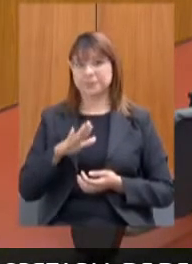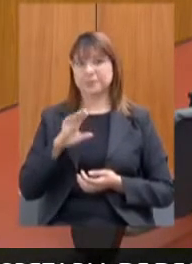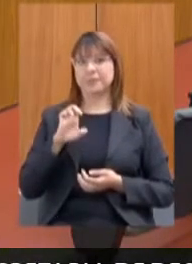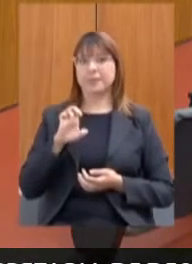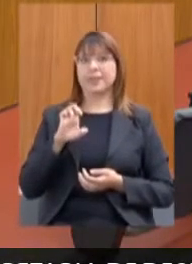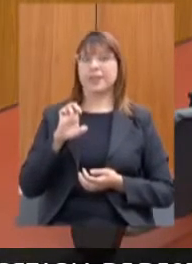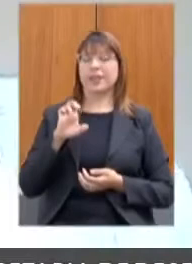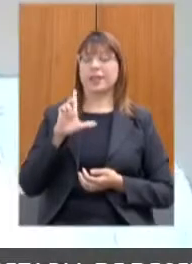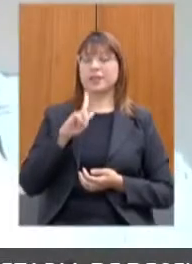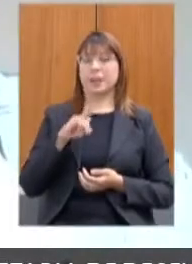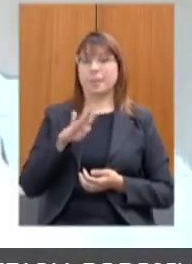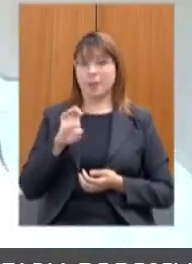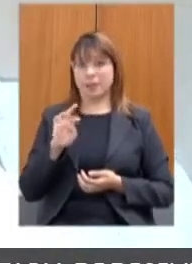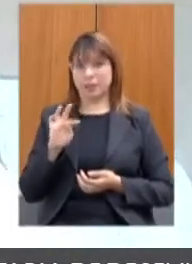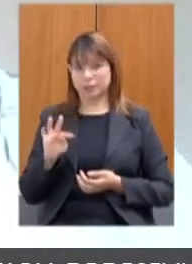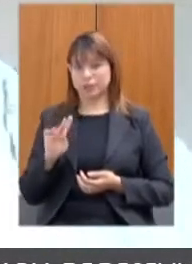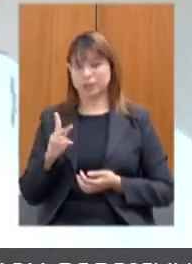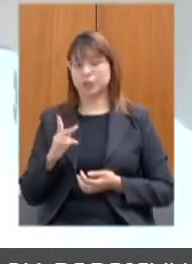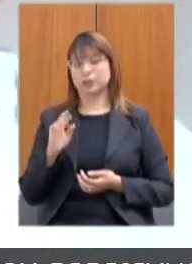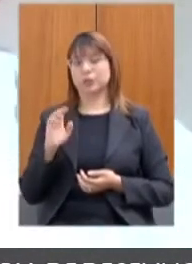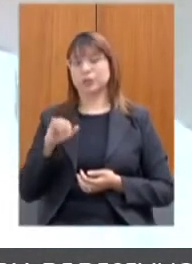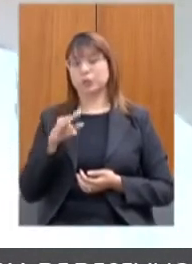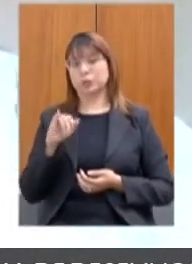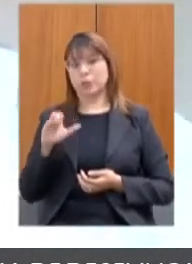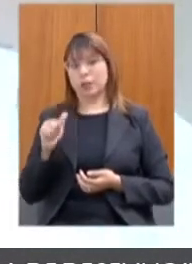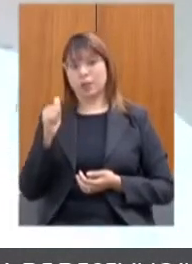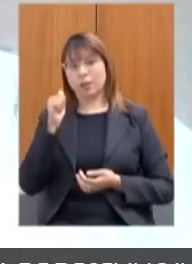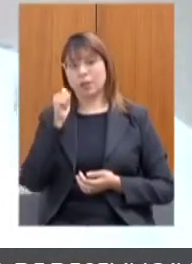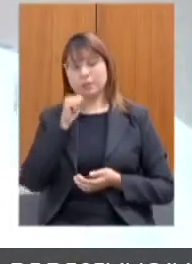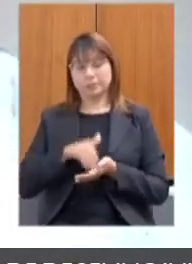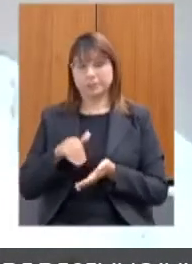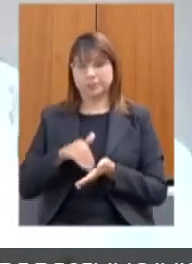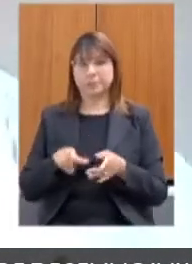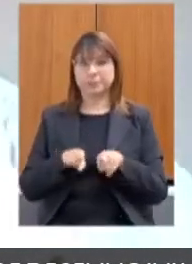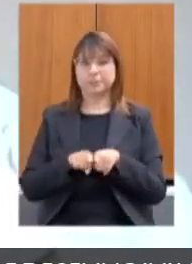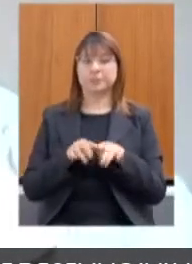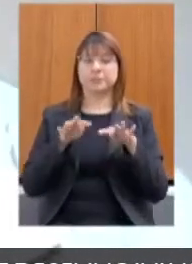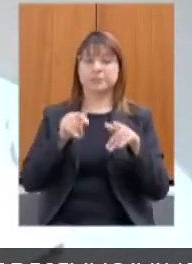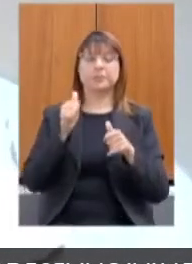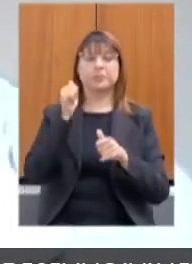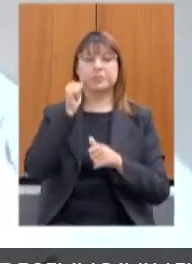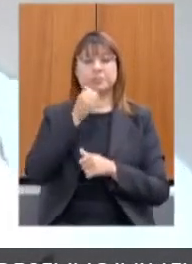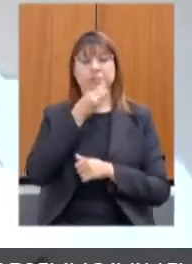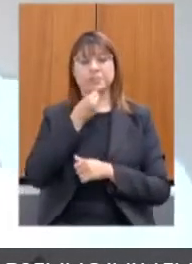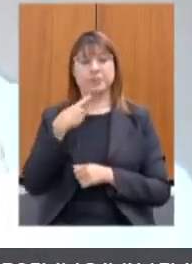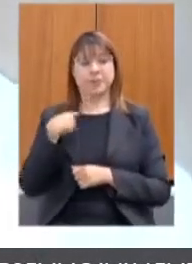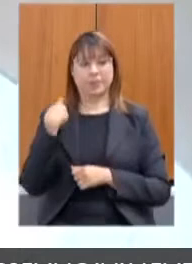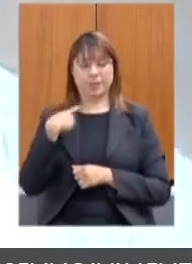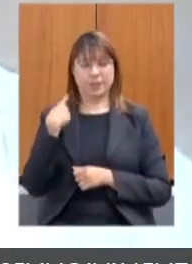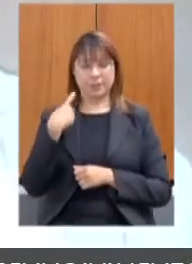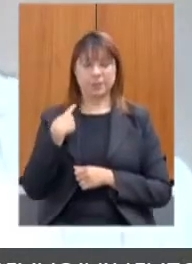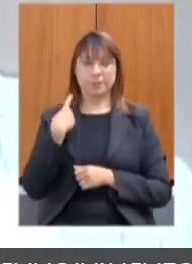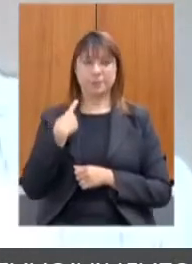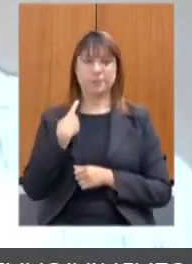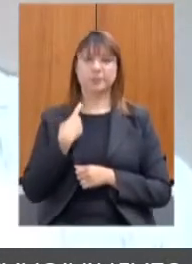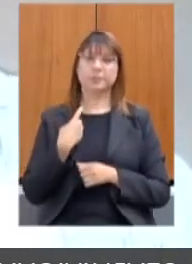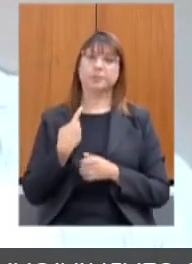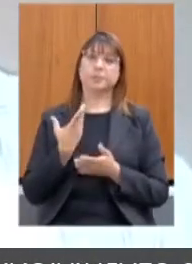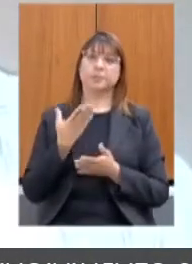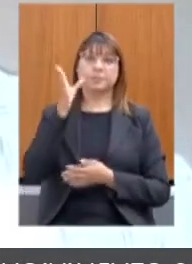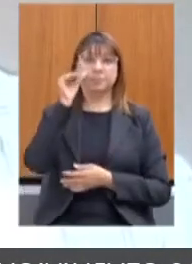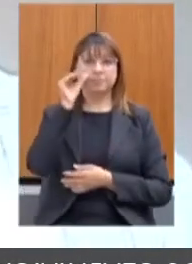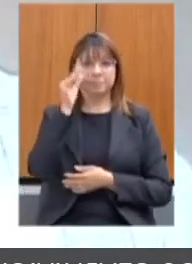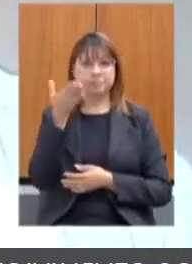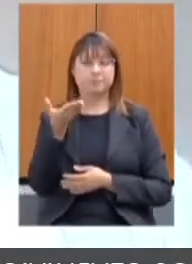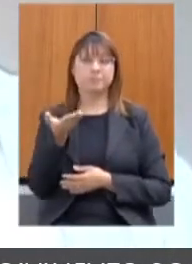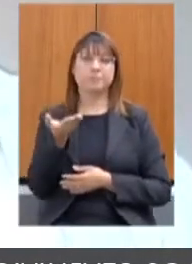Chucar, nossa secretária e a todos os deputados e deputadas que estão aqui acompanhando e